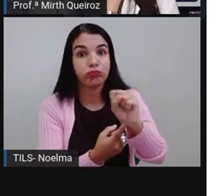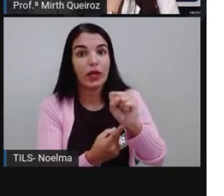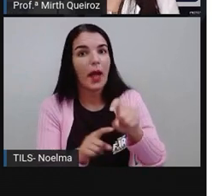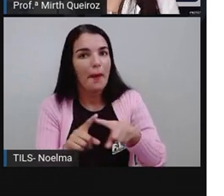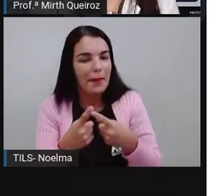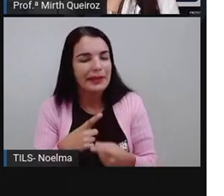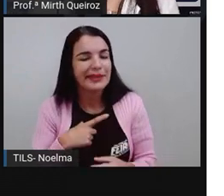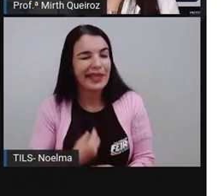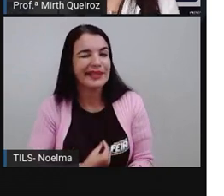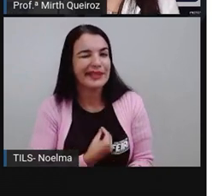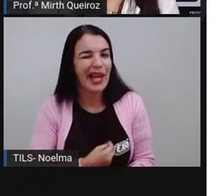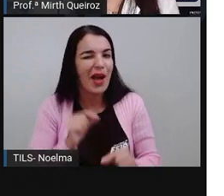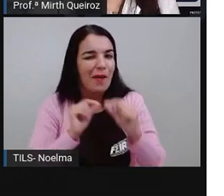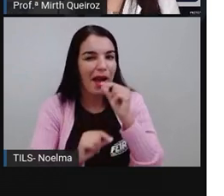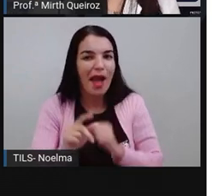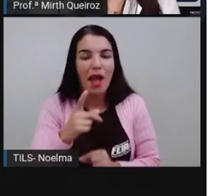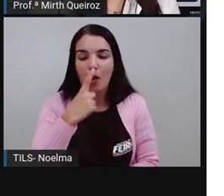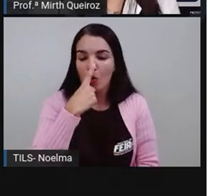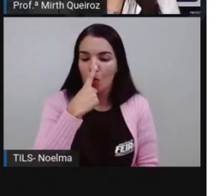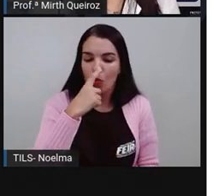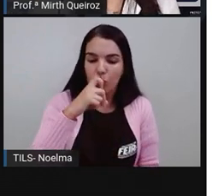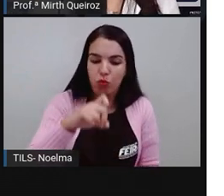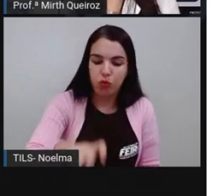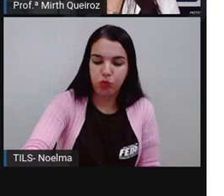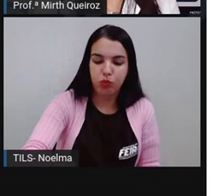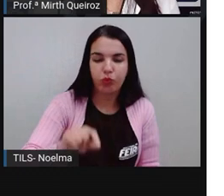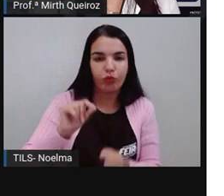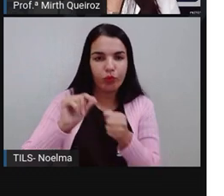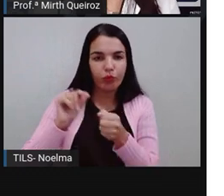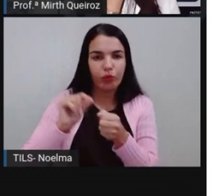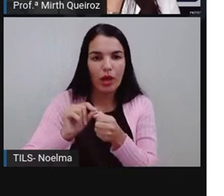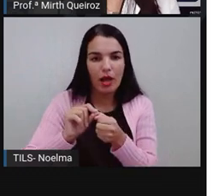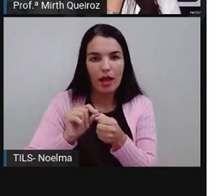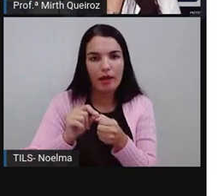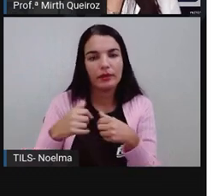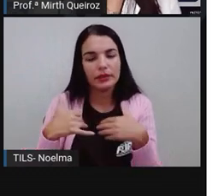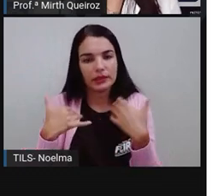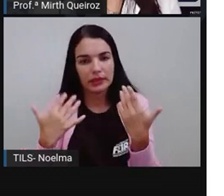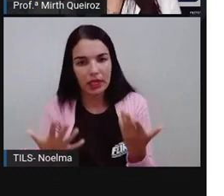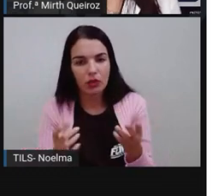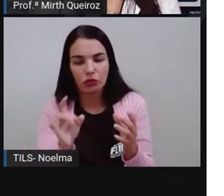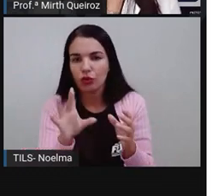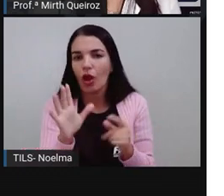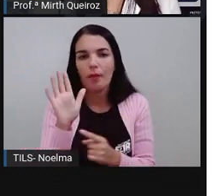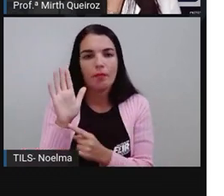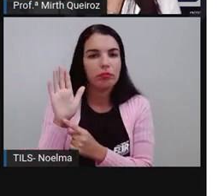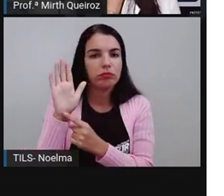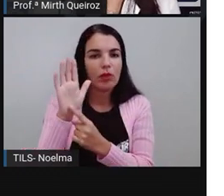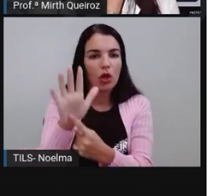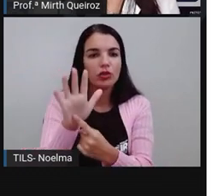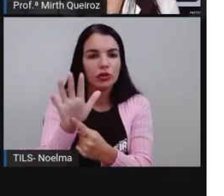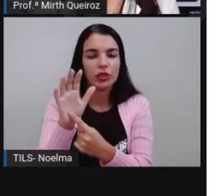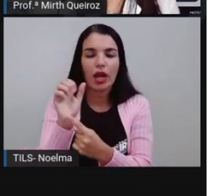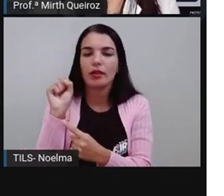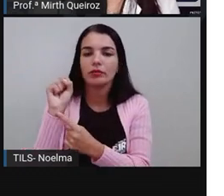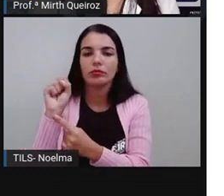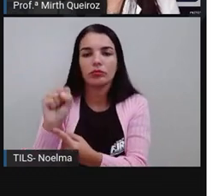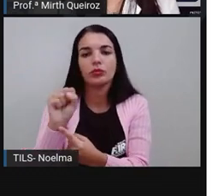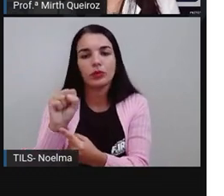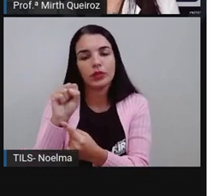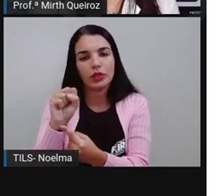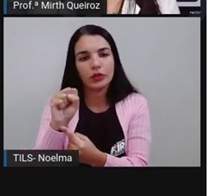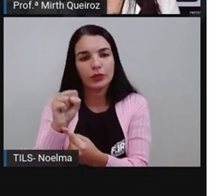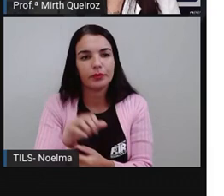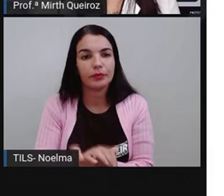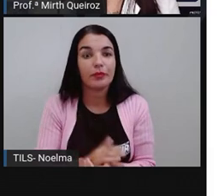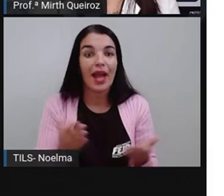existe o verbo poluir. Mas, aqui, não está conjugado. Poluição indica algo. Então, não seria um verbo.